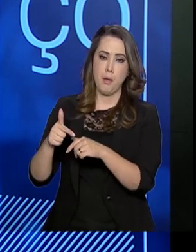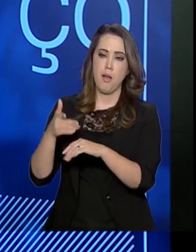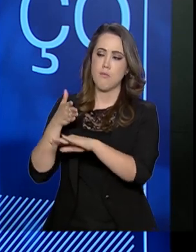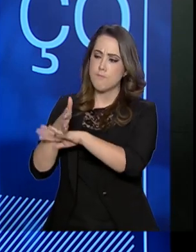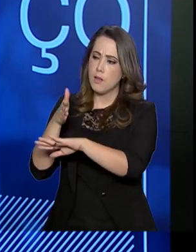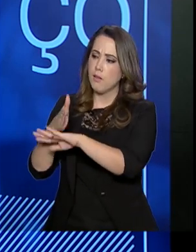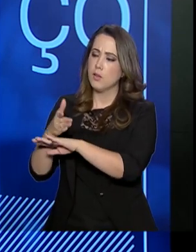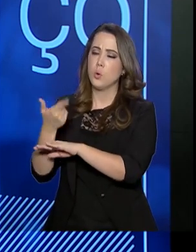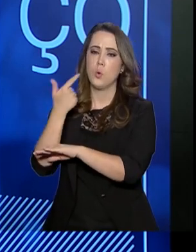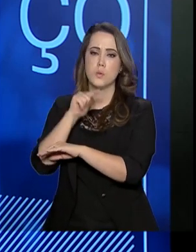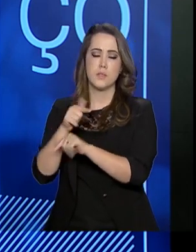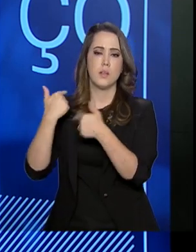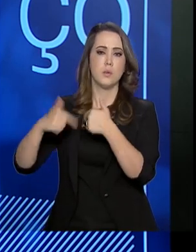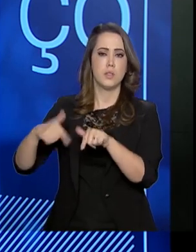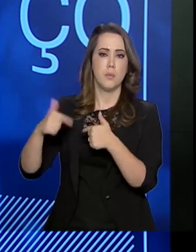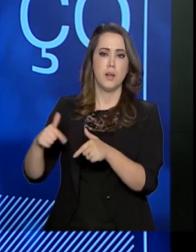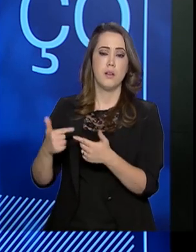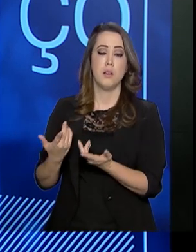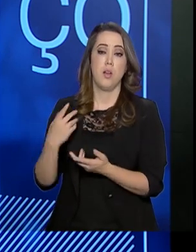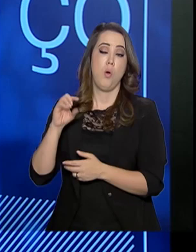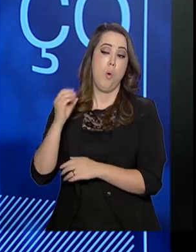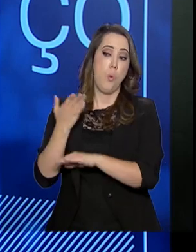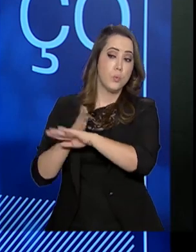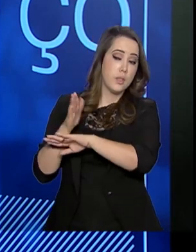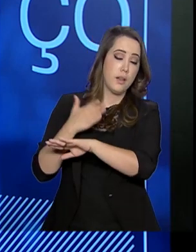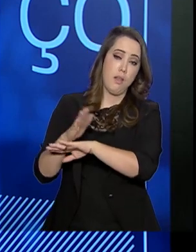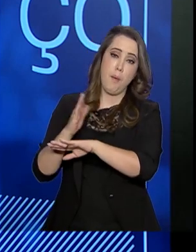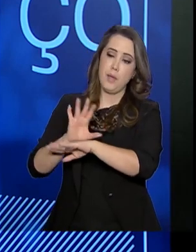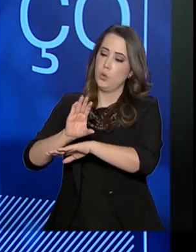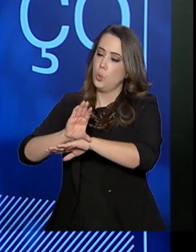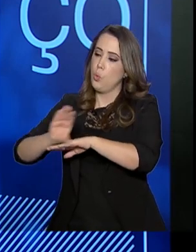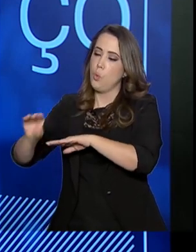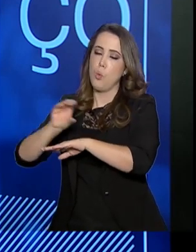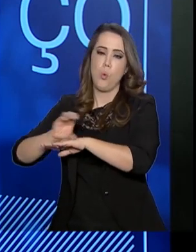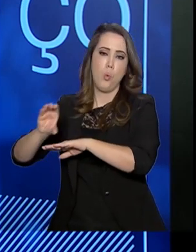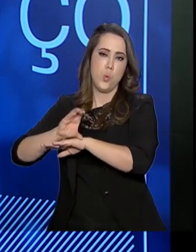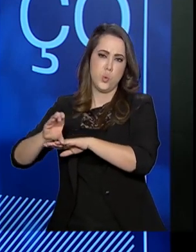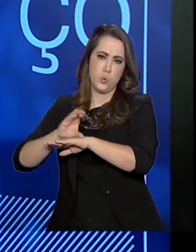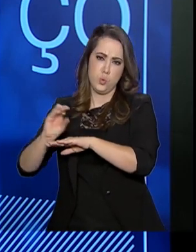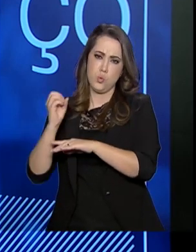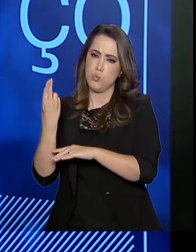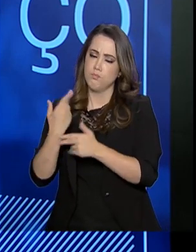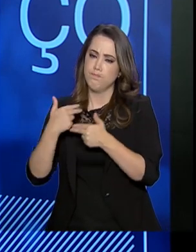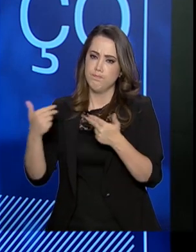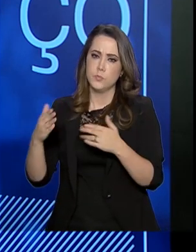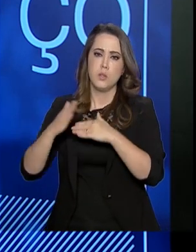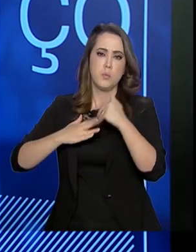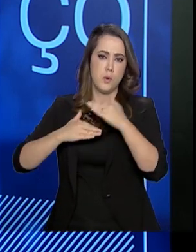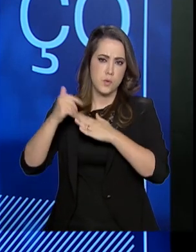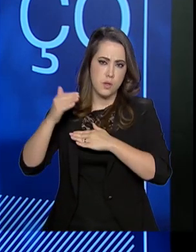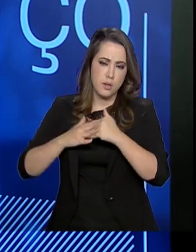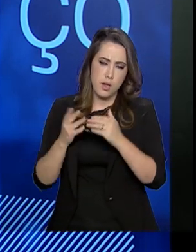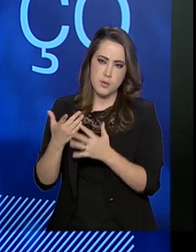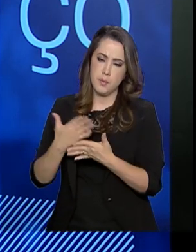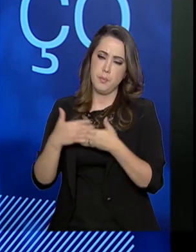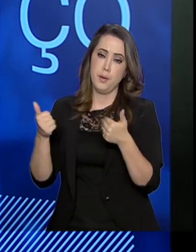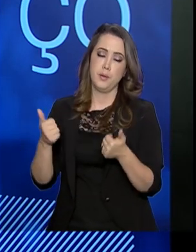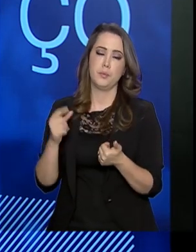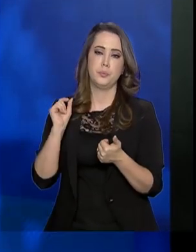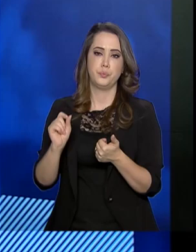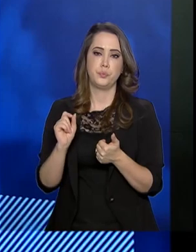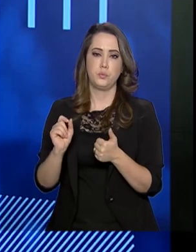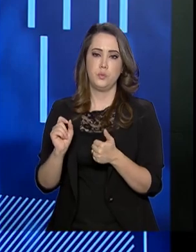ao emprego. Ou ato contínuo, acesso a uma formação numa função de trabalho. E com isso eles possam ter, através